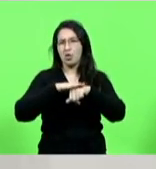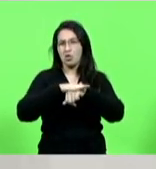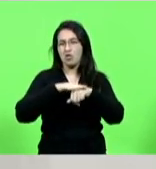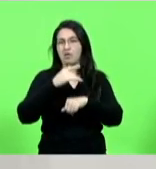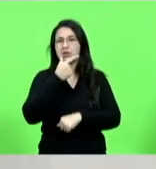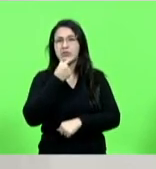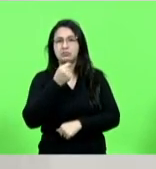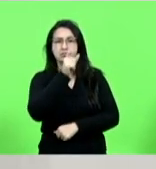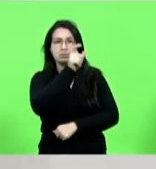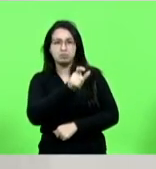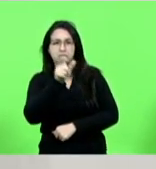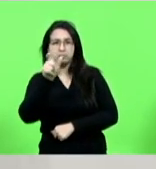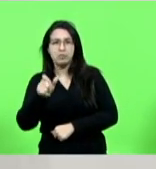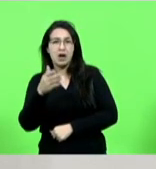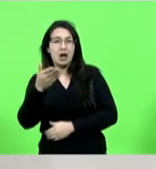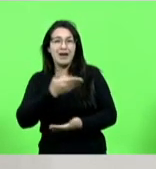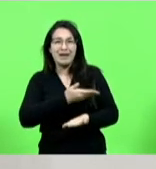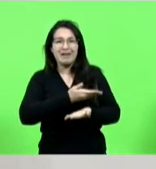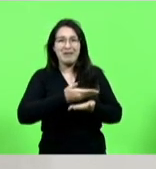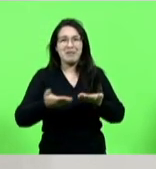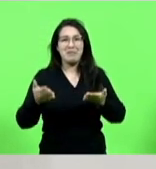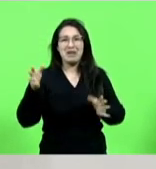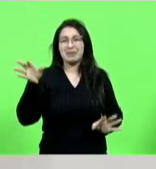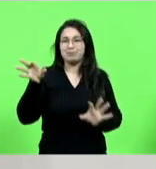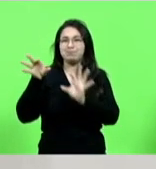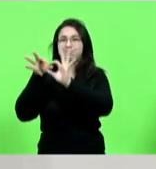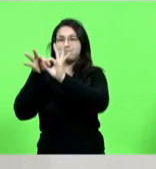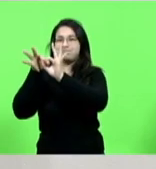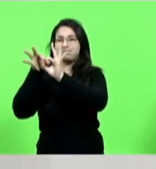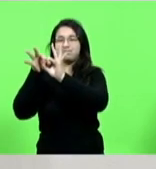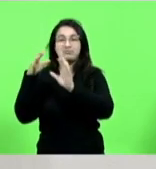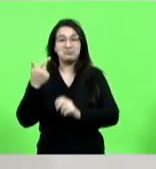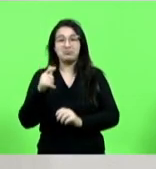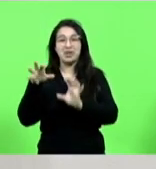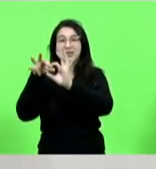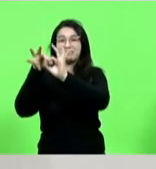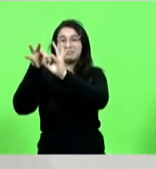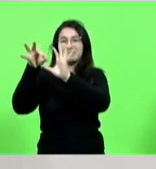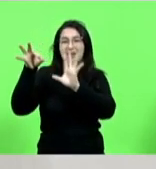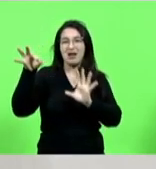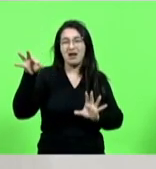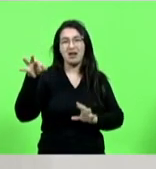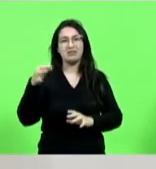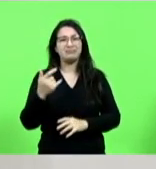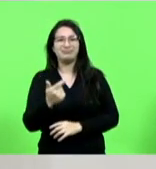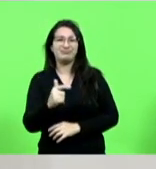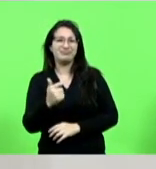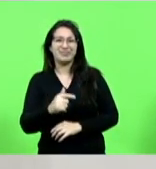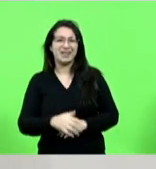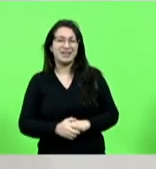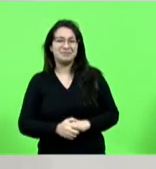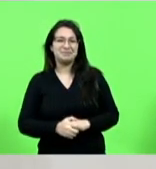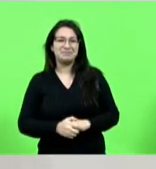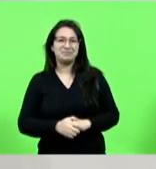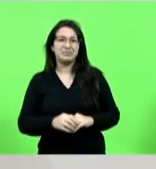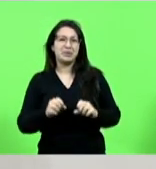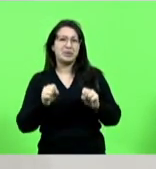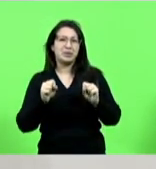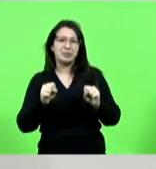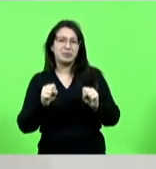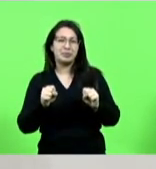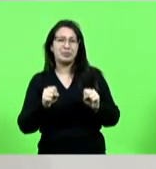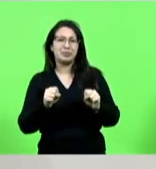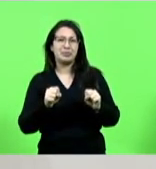perderam essa conexão com a fonte criadora, seja a árvore da vida, seja o arquiteto do